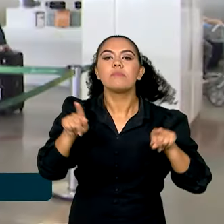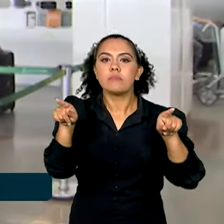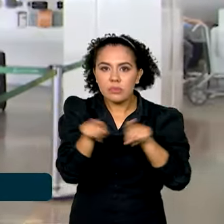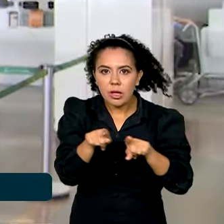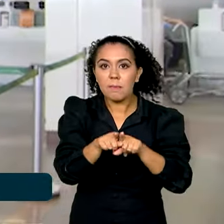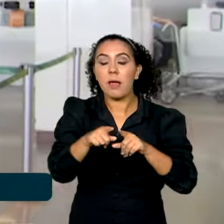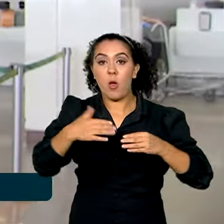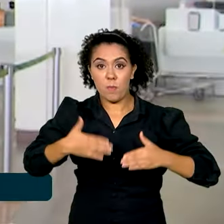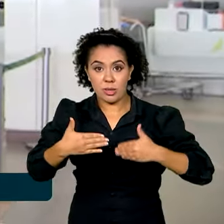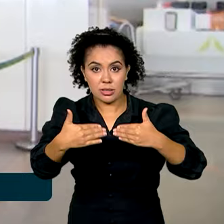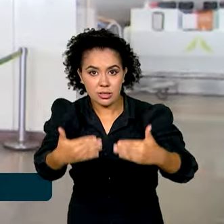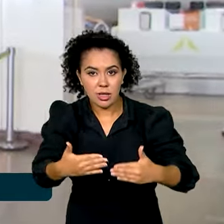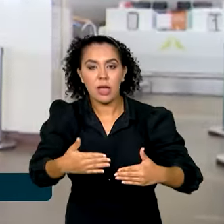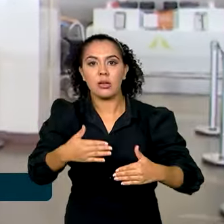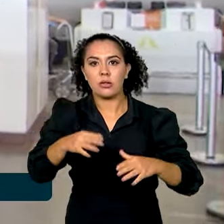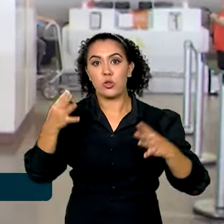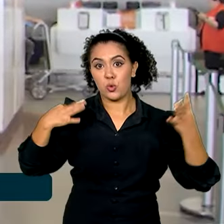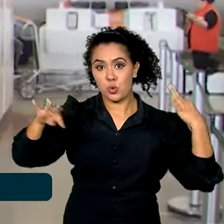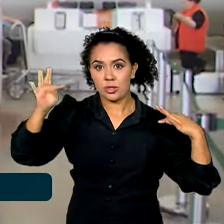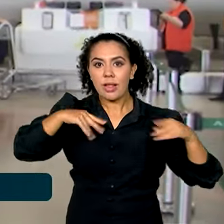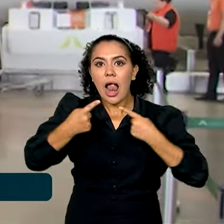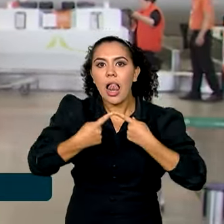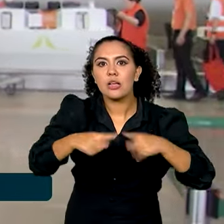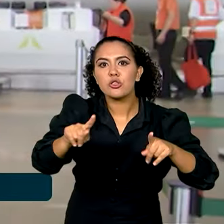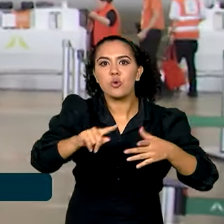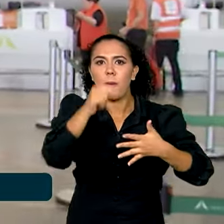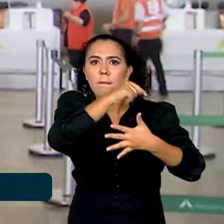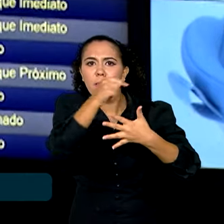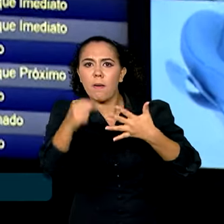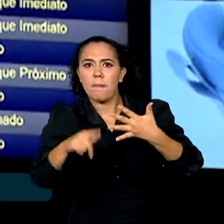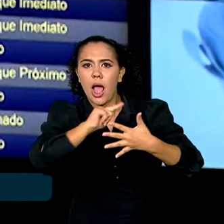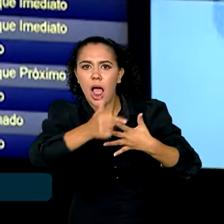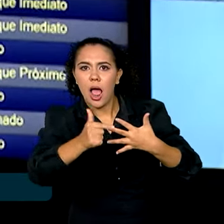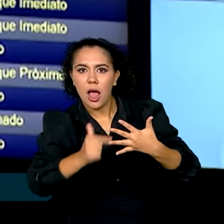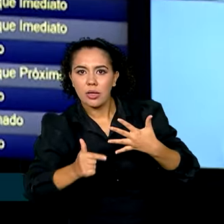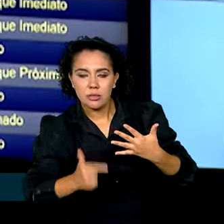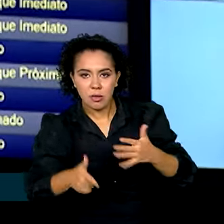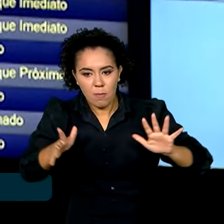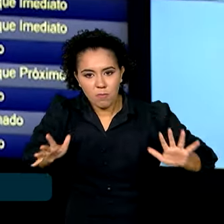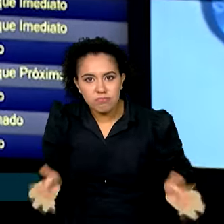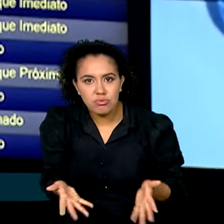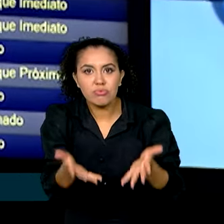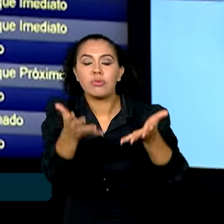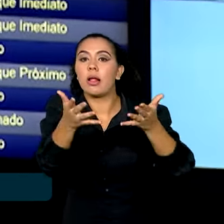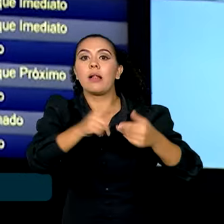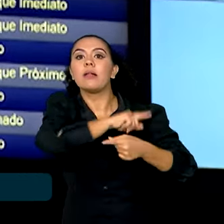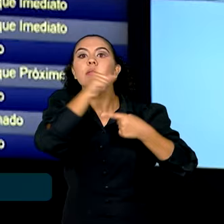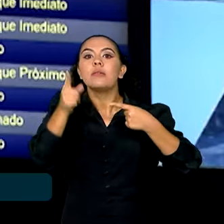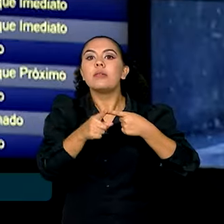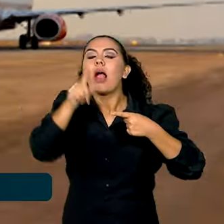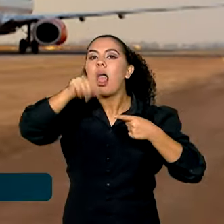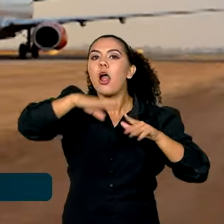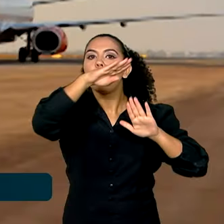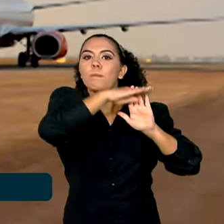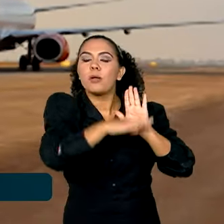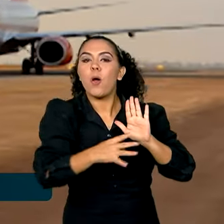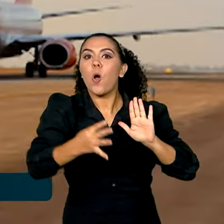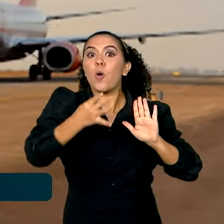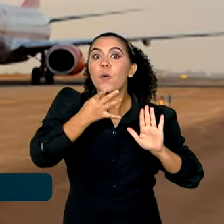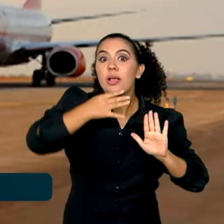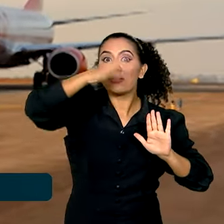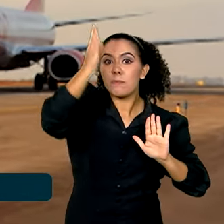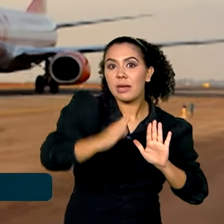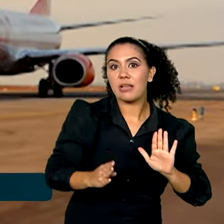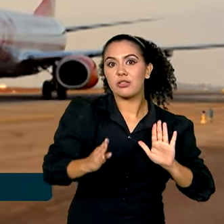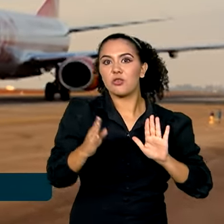lançou várias ações para a promoção do setor. Um deles é o Conheça o Brasil Voando,